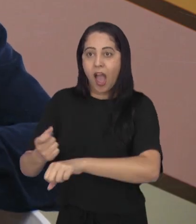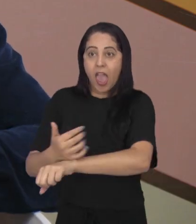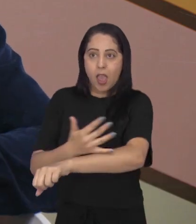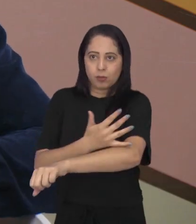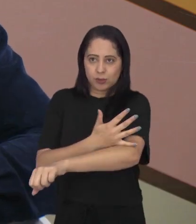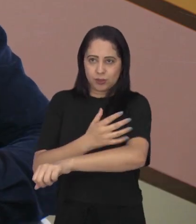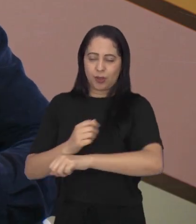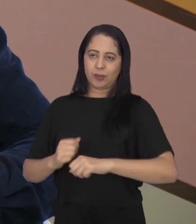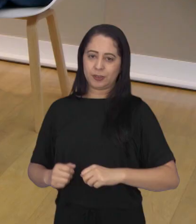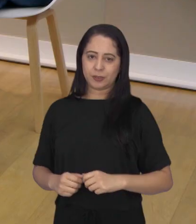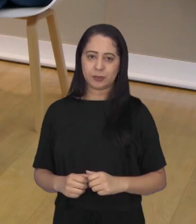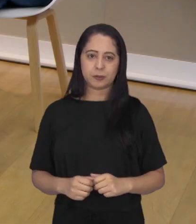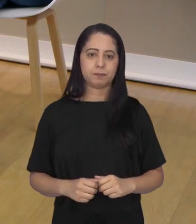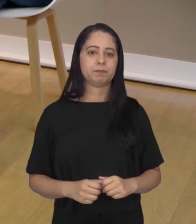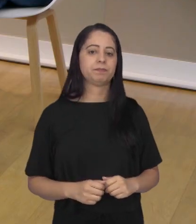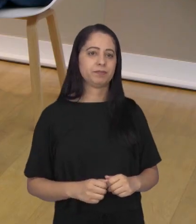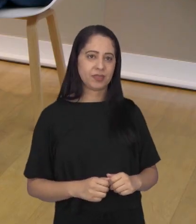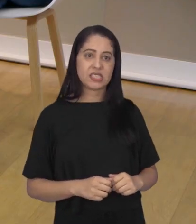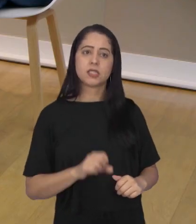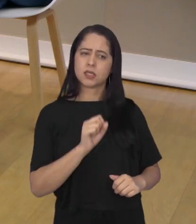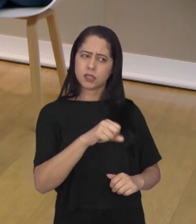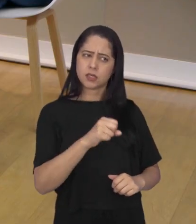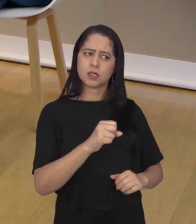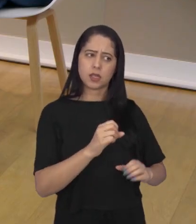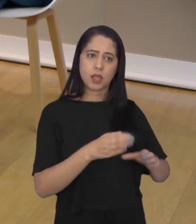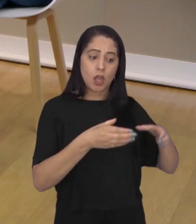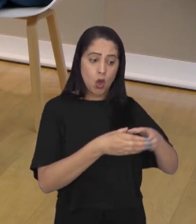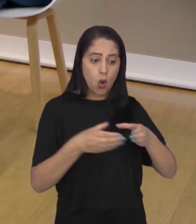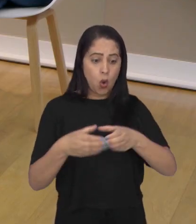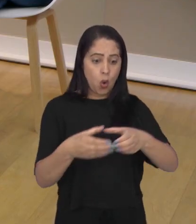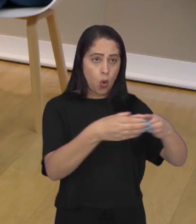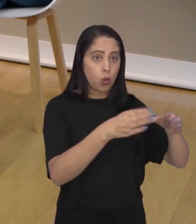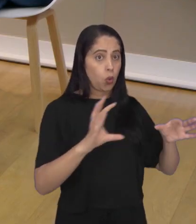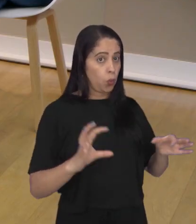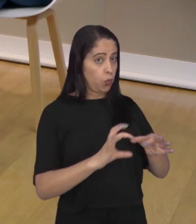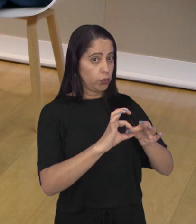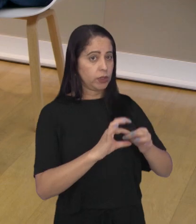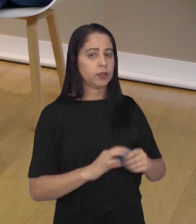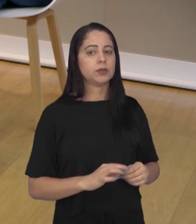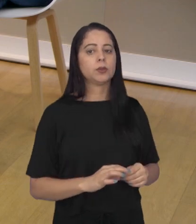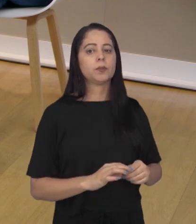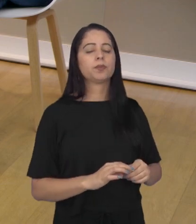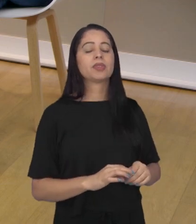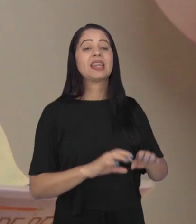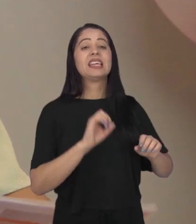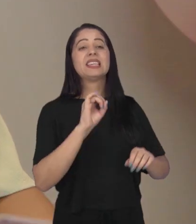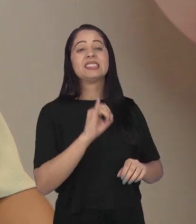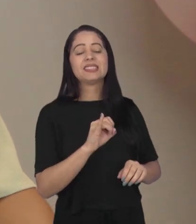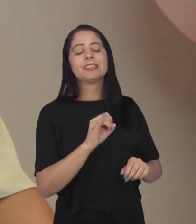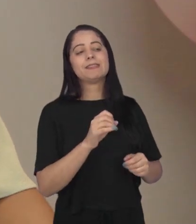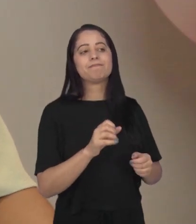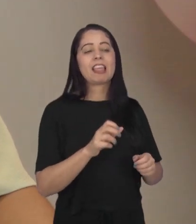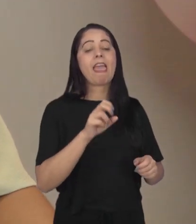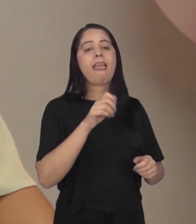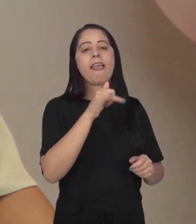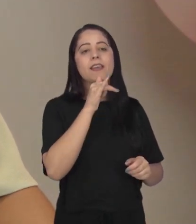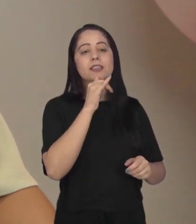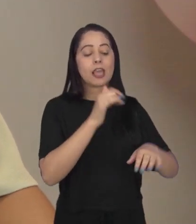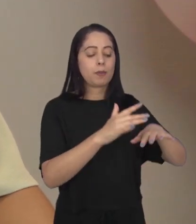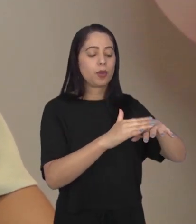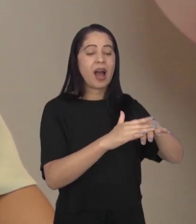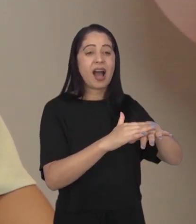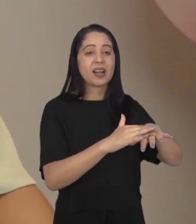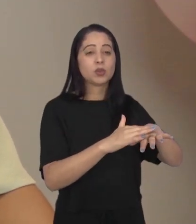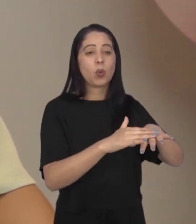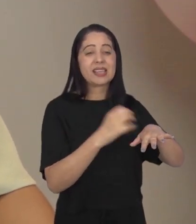que estavam ali, a partir do que viveram. É, trabalho em equipe, né? Em todos os sentidos. E quando o assunto é um diagnóstico terminal,